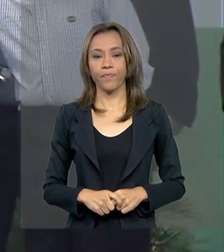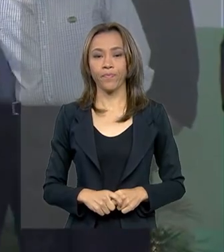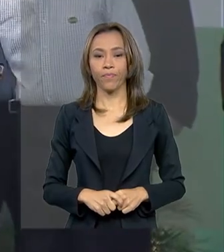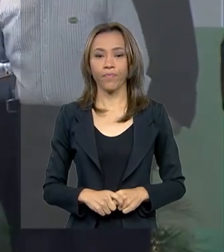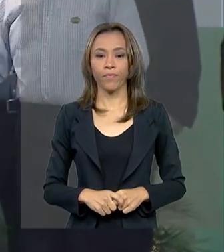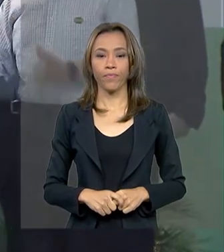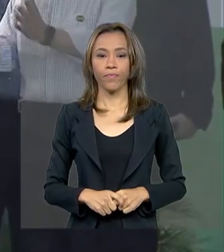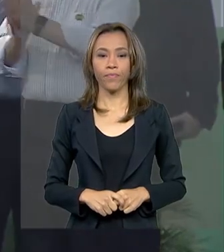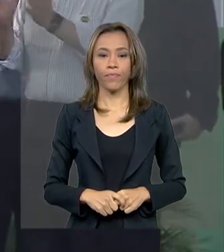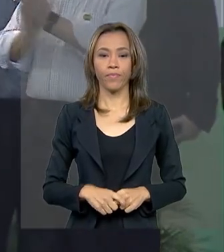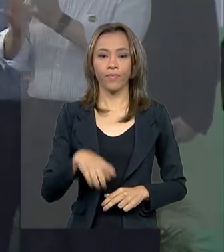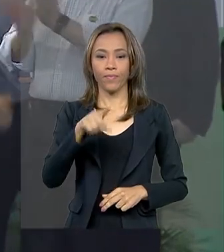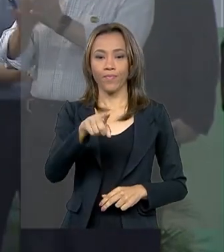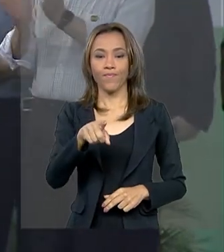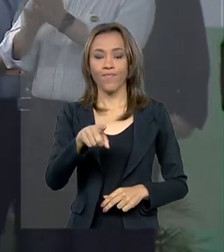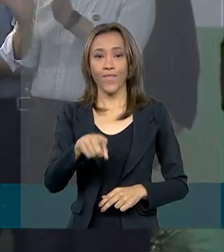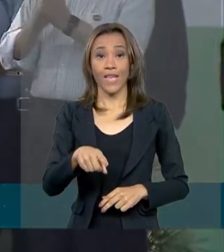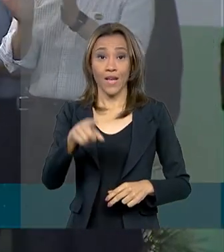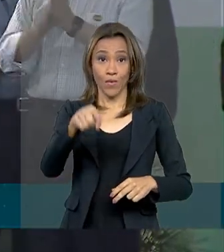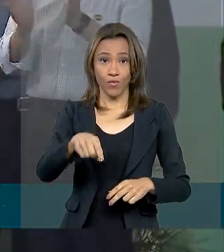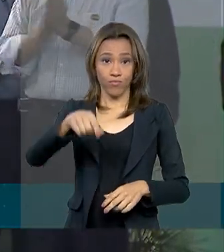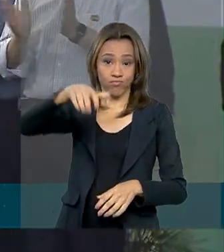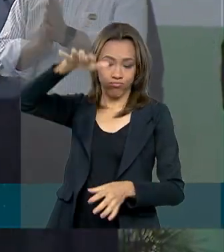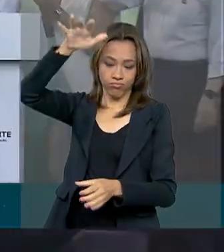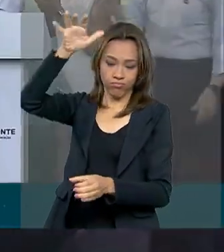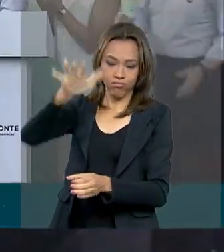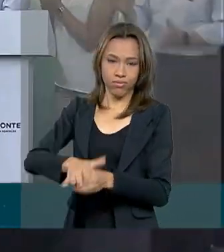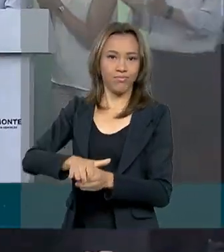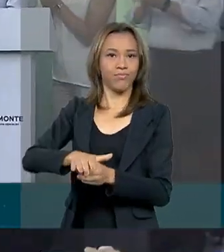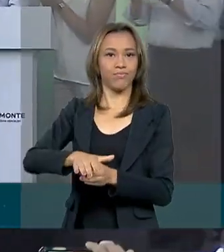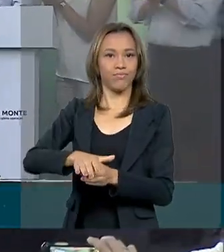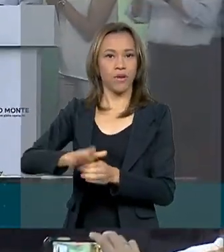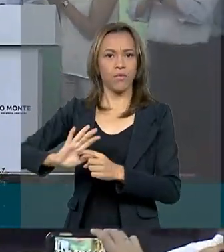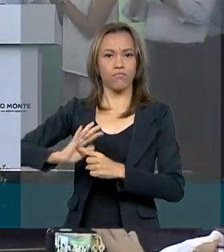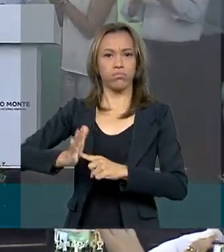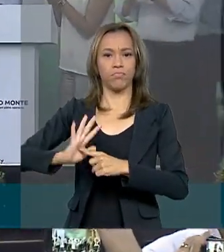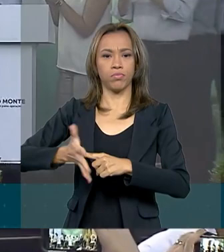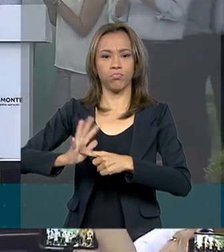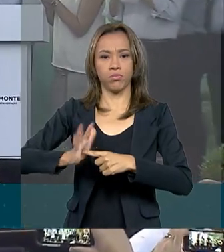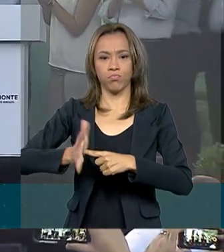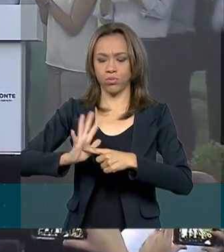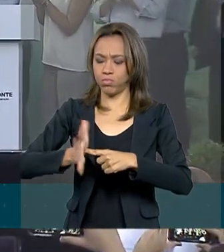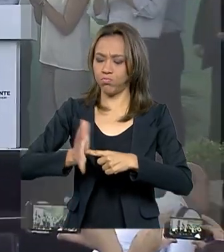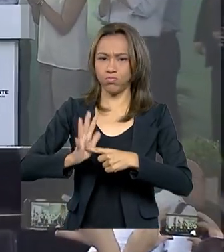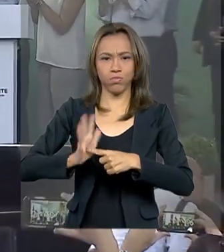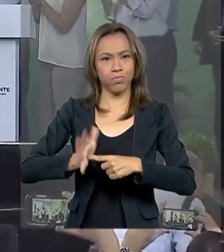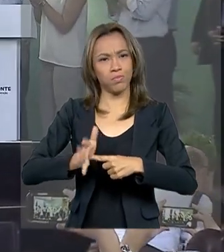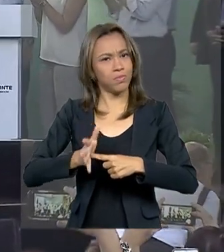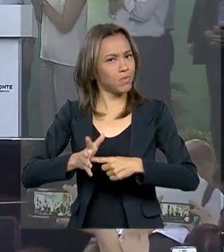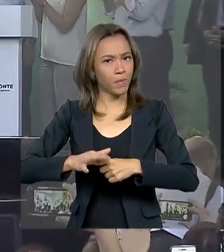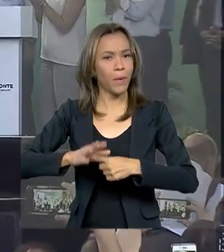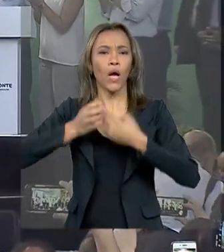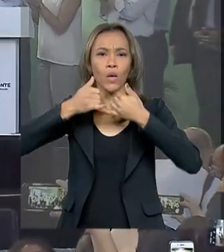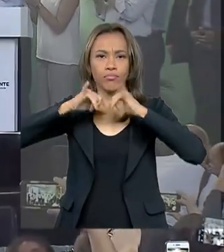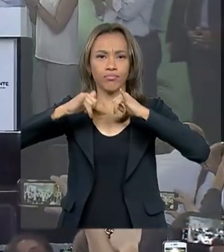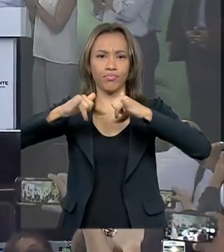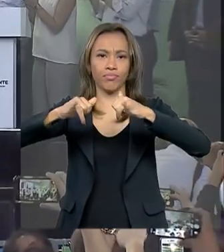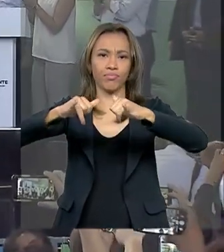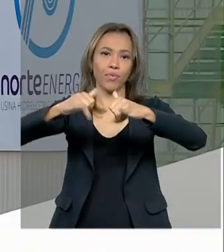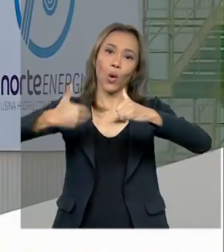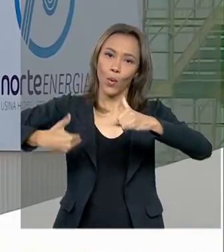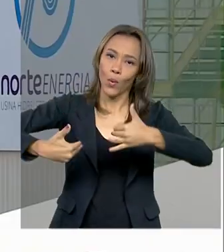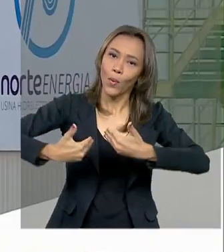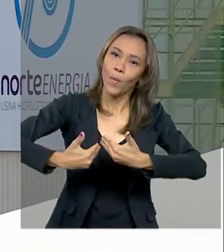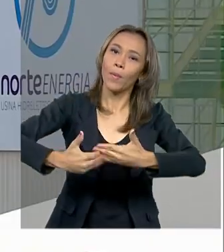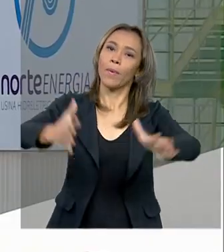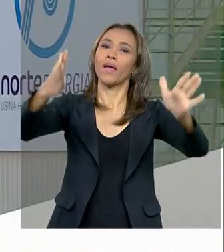O acionamento da 18ª e última turbina dá início à plena operação da usina hidrelétrica de Belo Monte